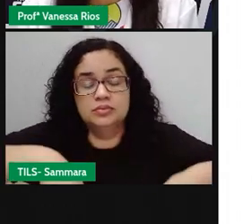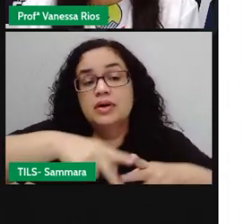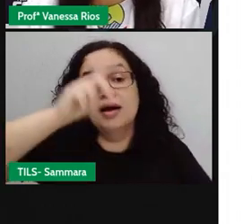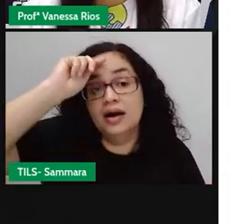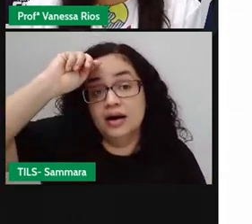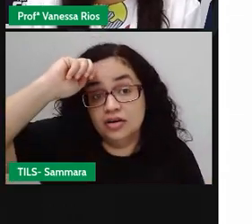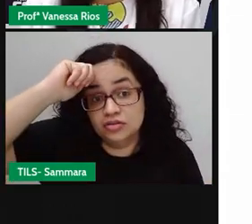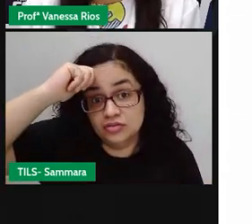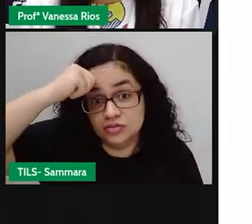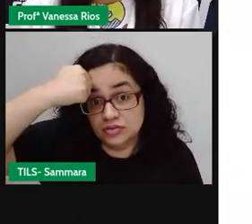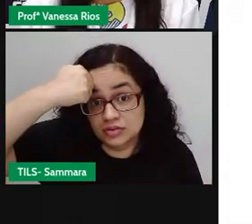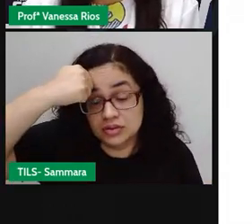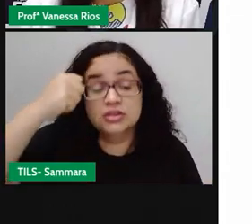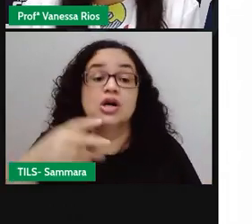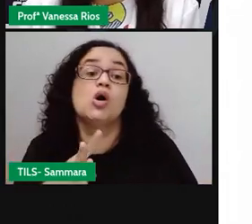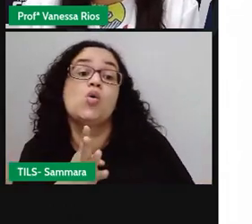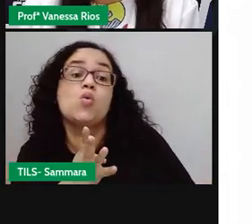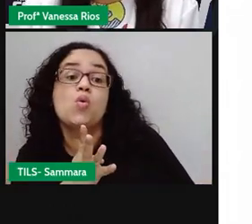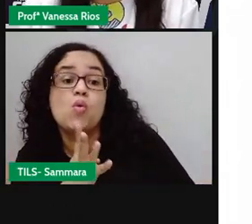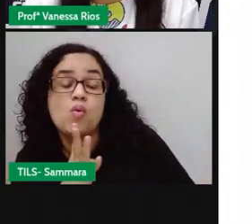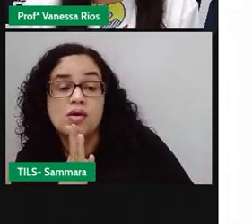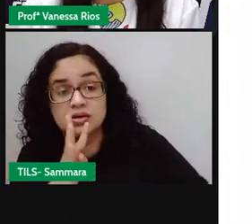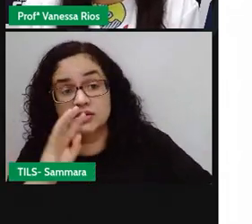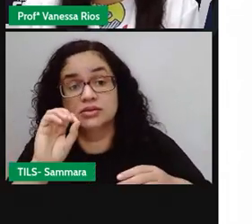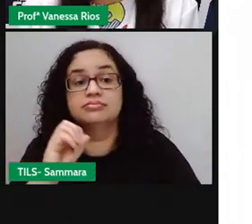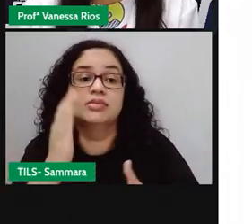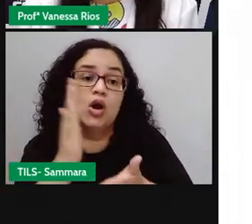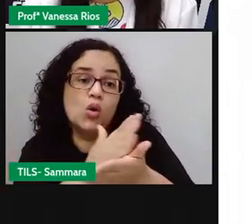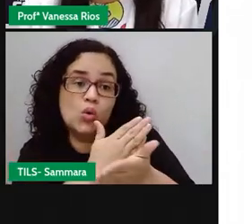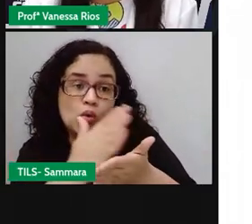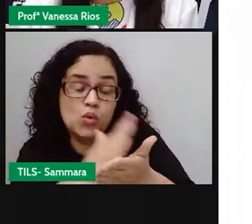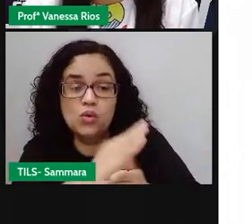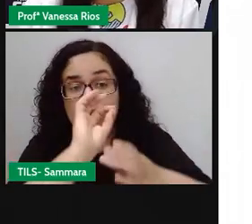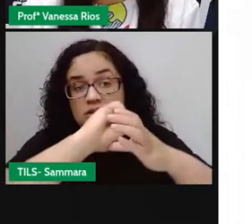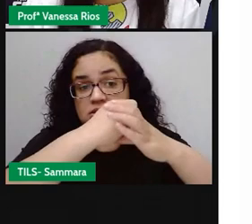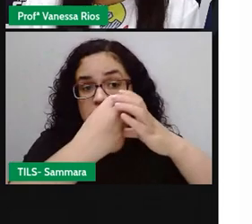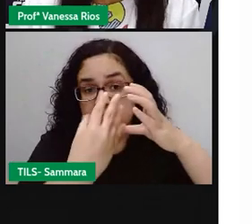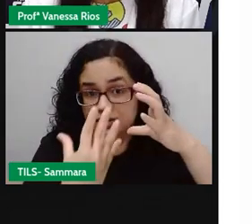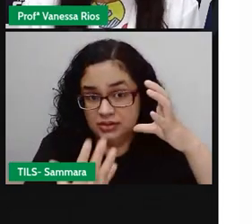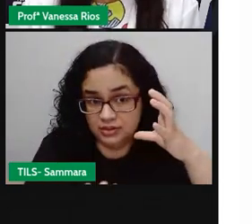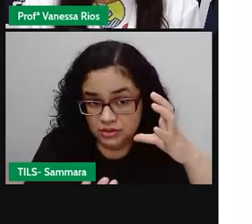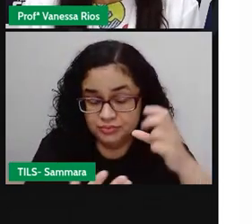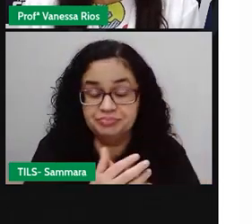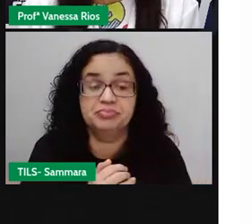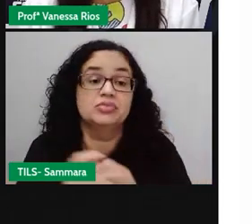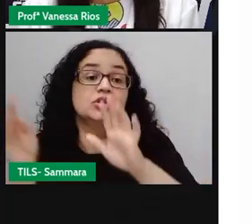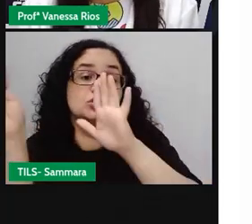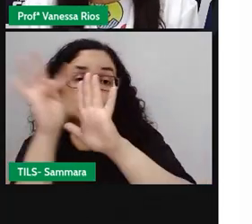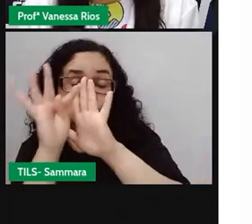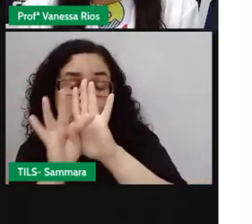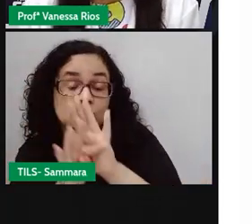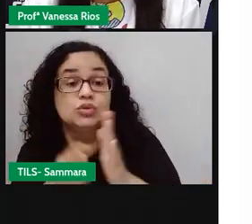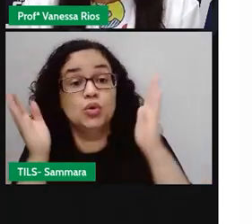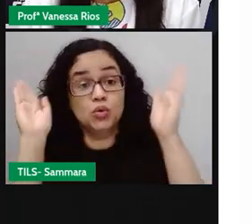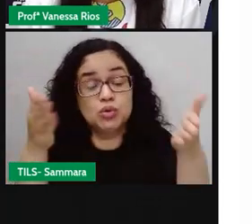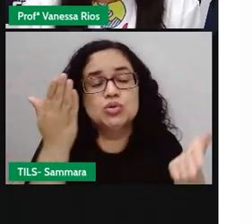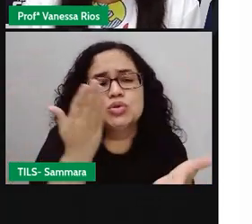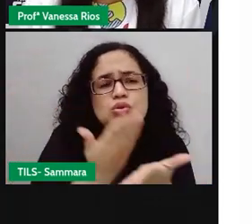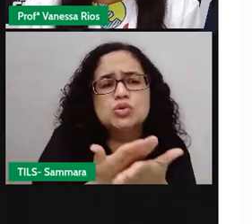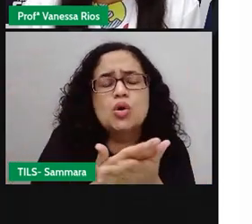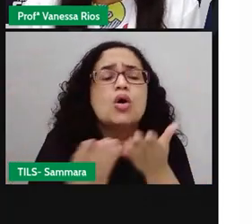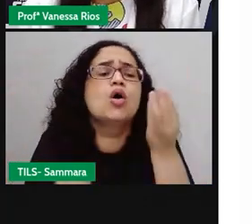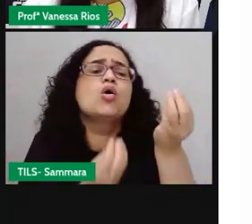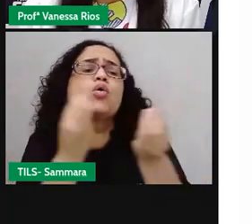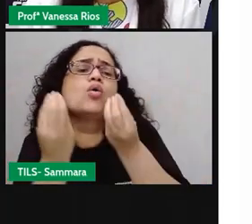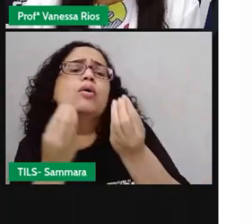-brasileiros, então a gente já conhece aí algumas características desse gênero textual e hoje a gente vai estudar como é que